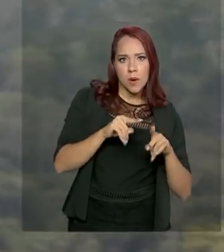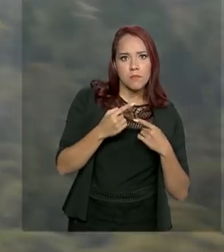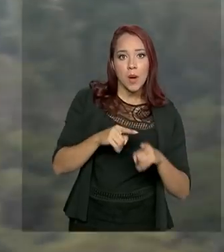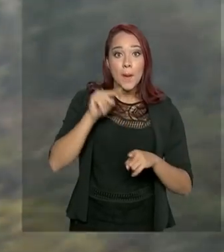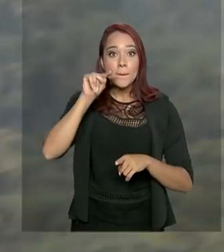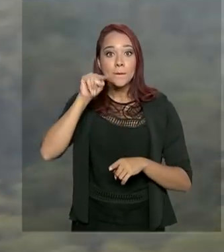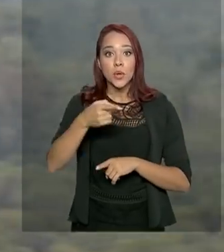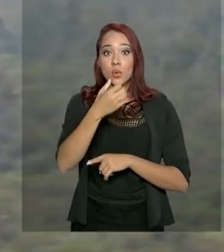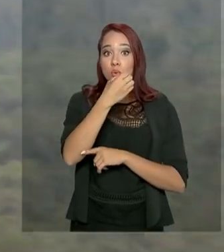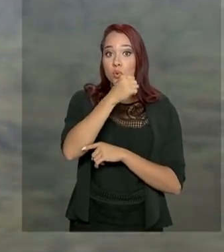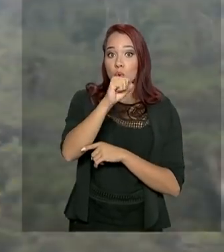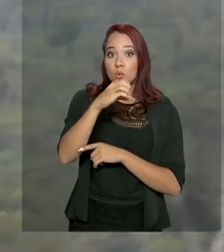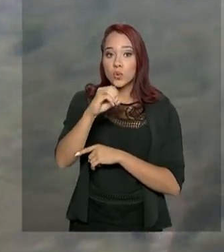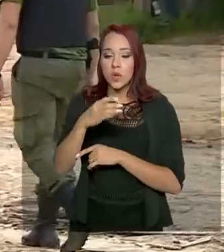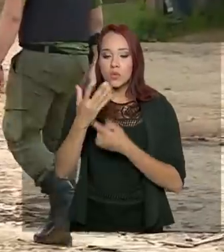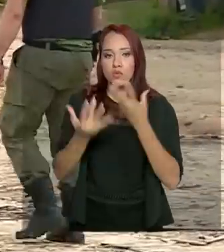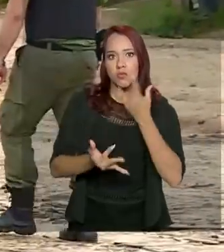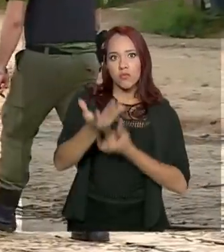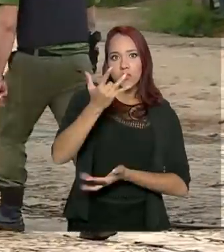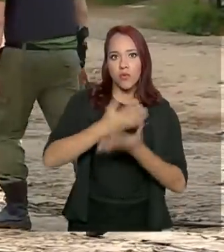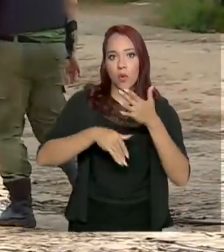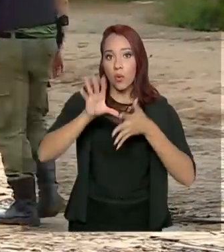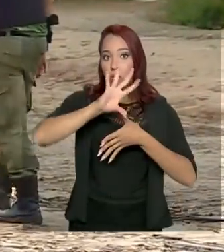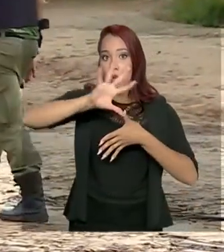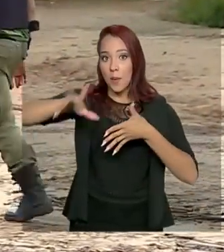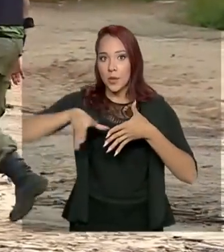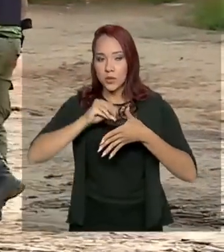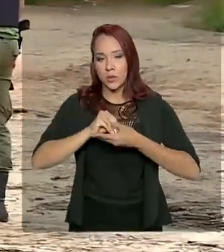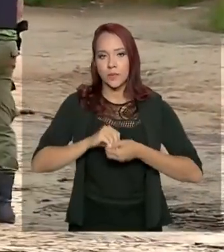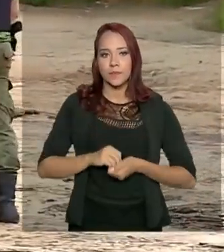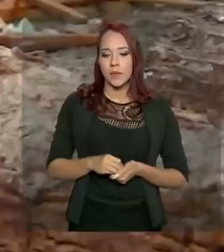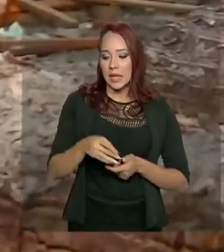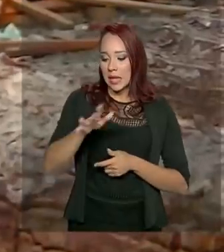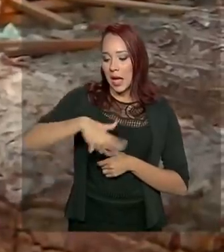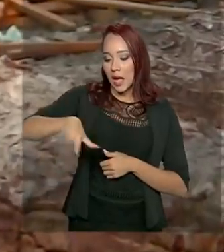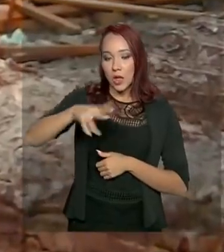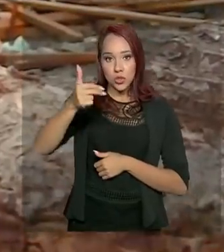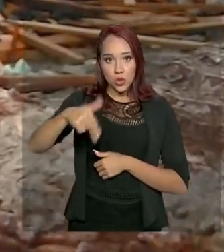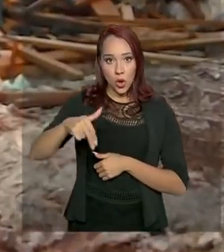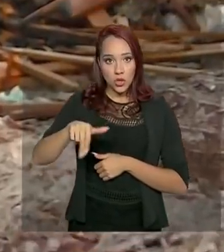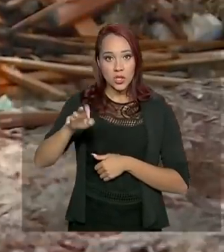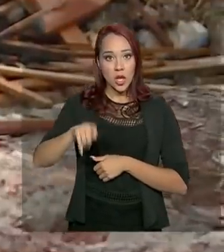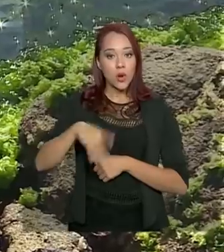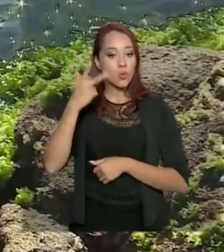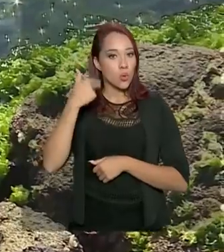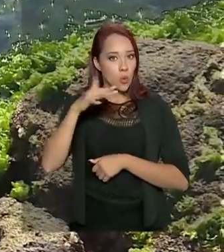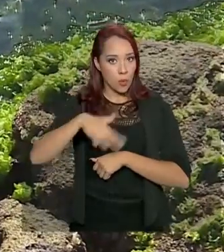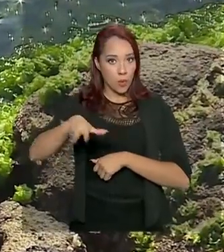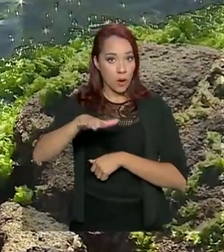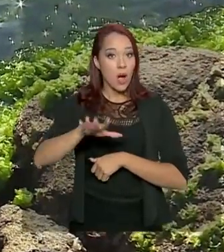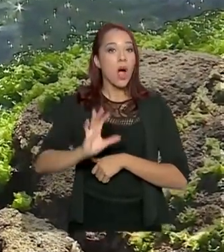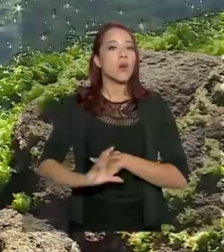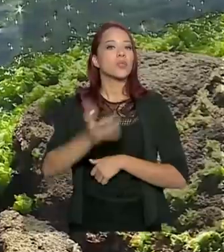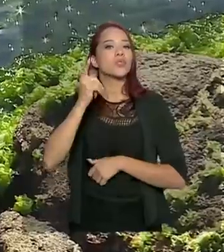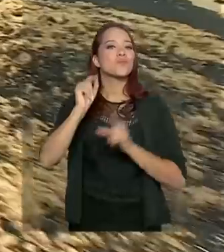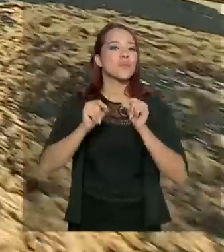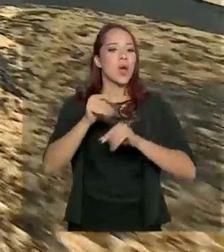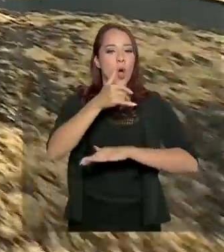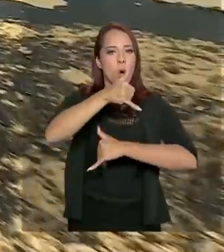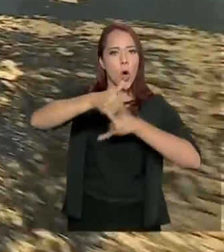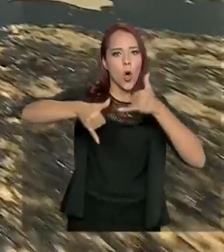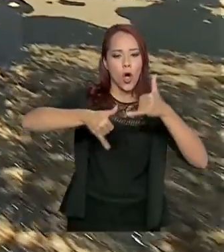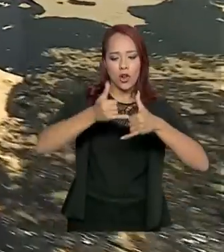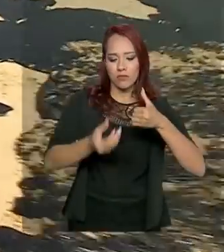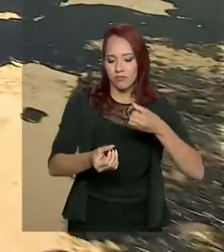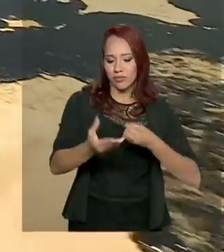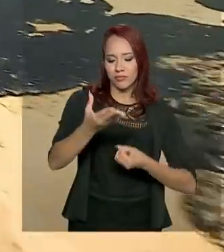focos de incêndio na Amazônia. Enquanto a situação na região norte era normalizada, surgiram os primeiros resíduos de